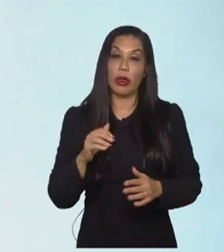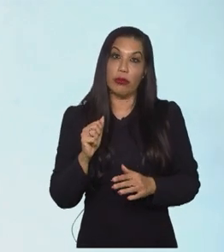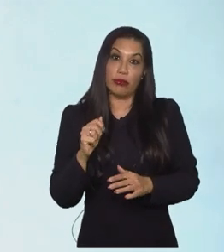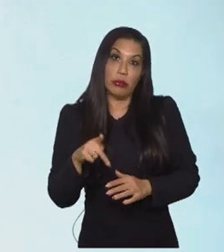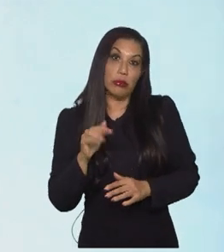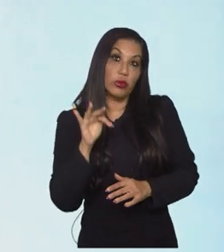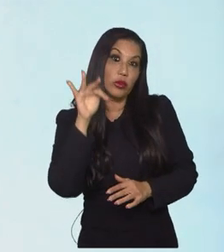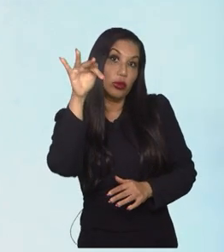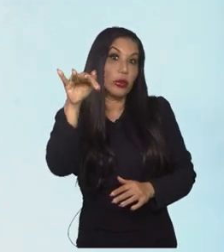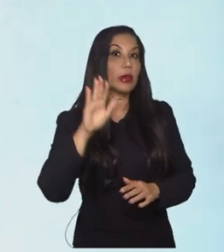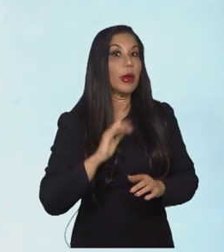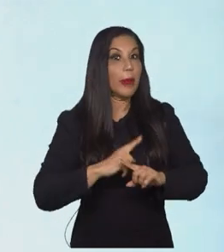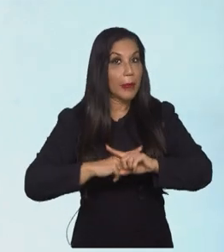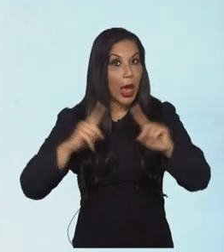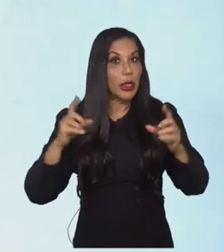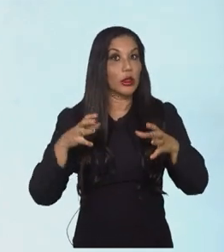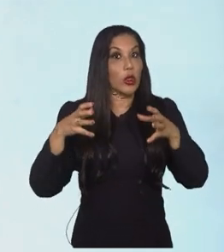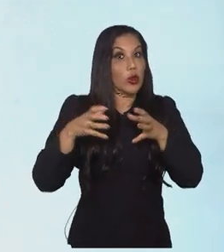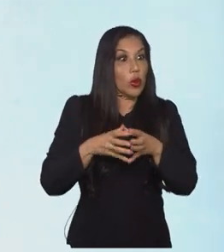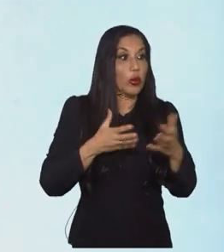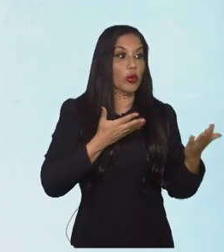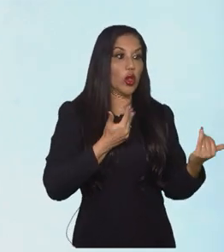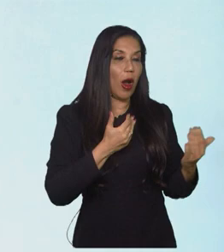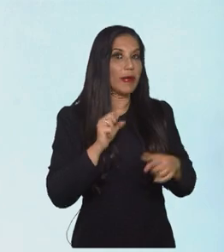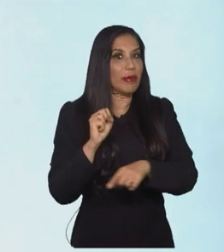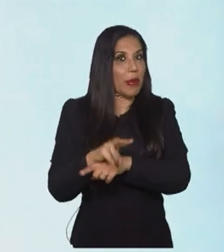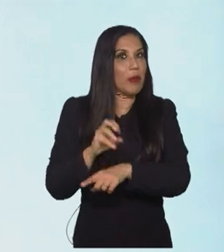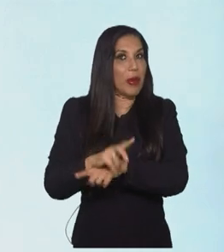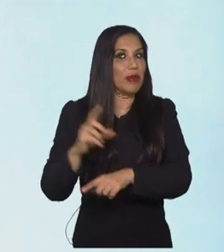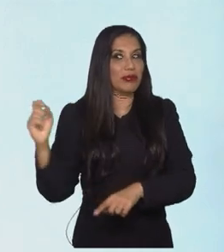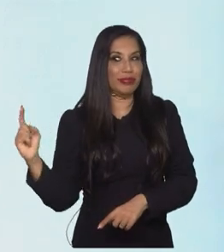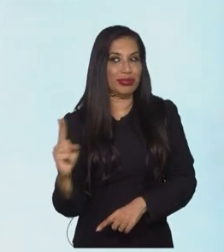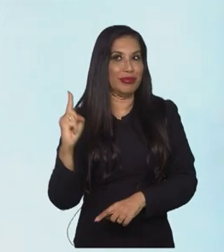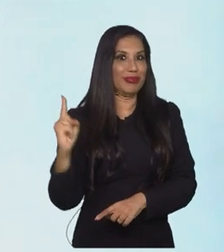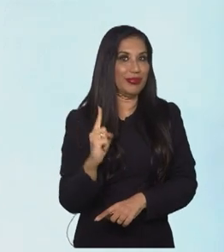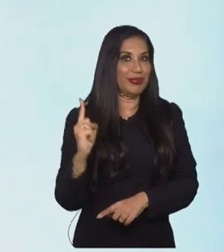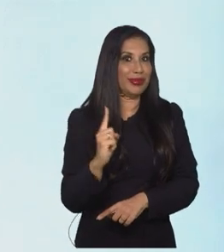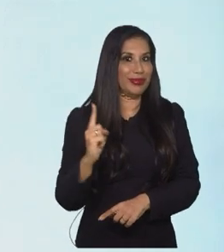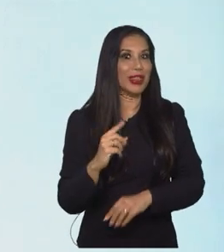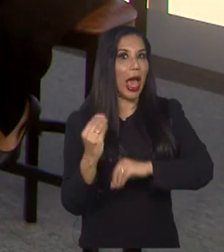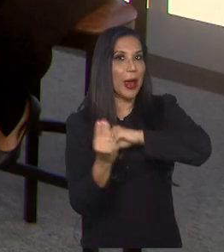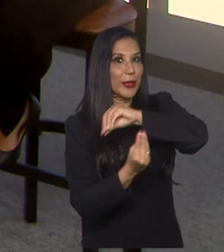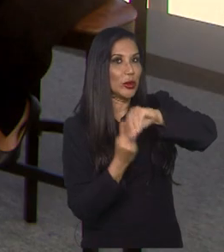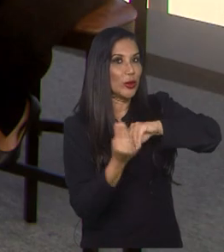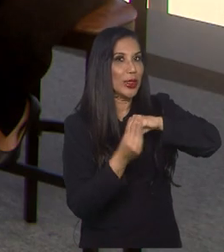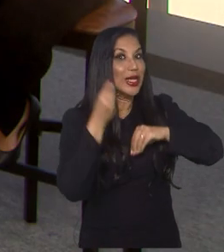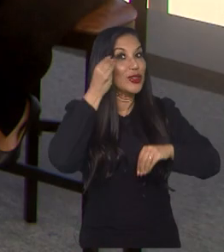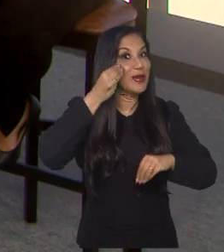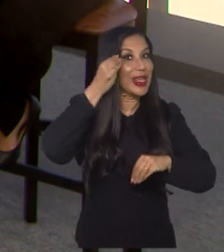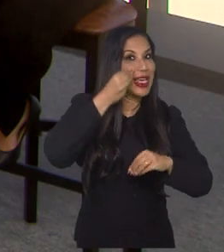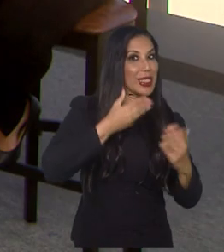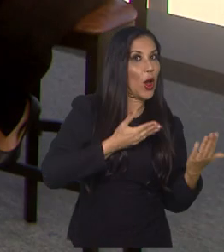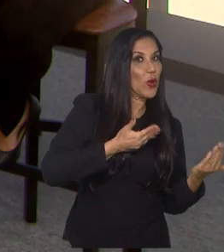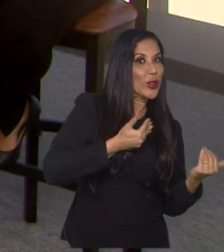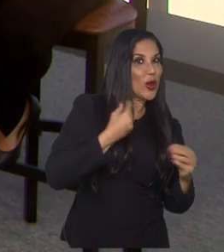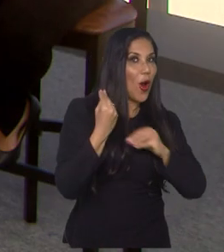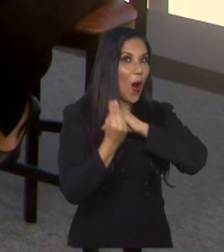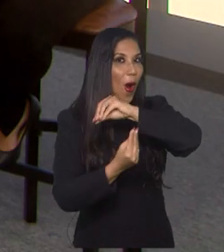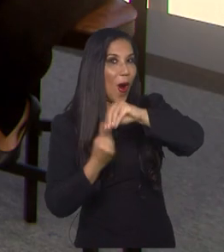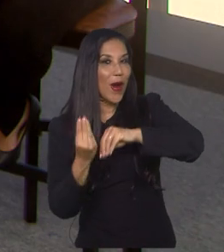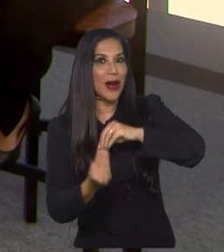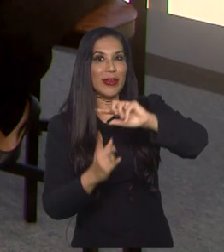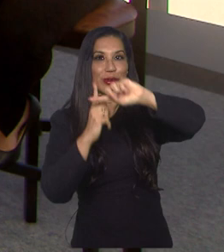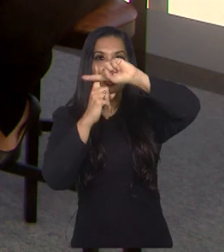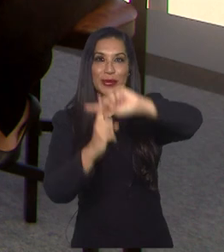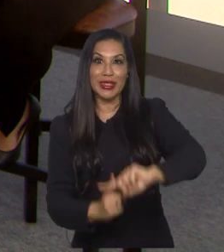mas ter uma safra de jogadoras muito jovens chegando agora, e essa mescla somada a disputar